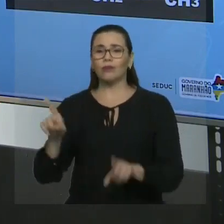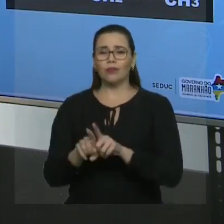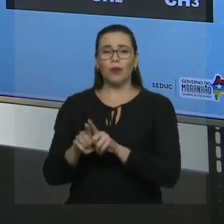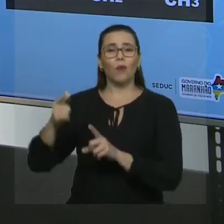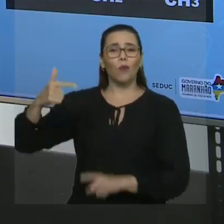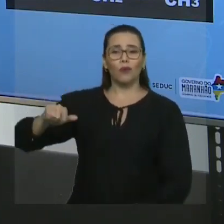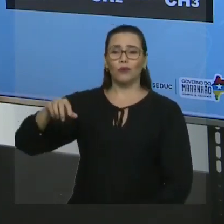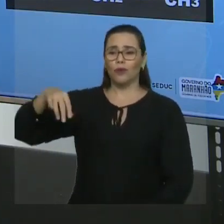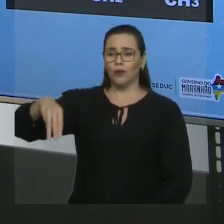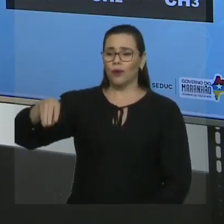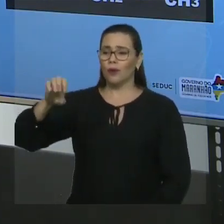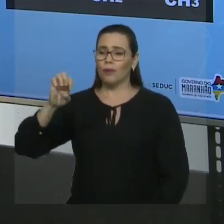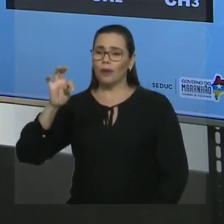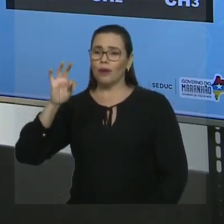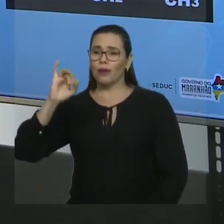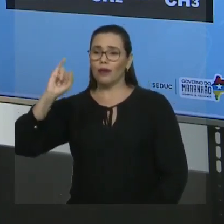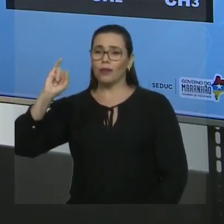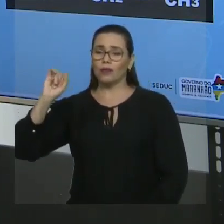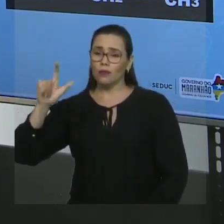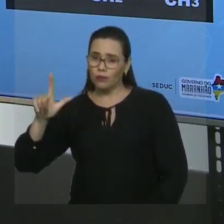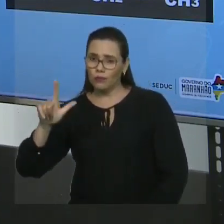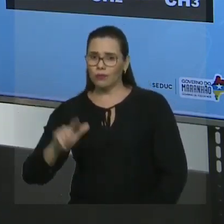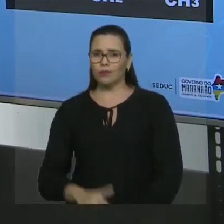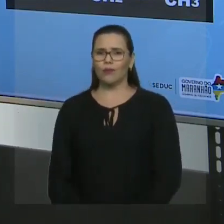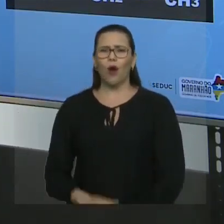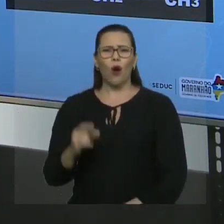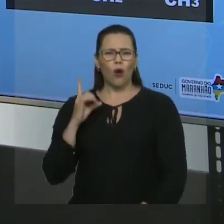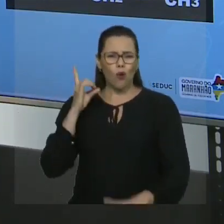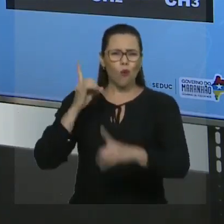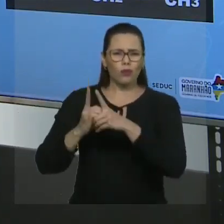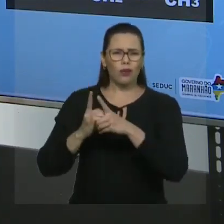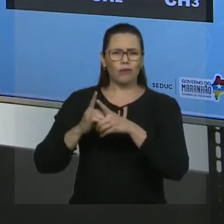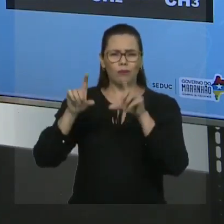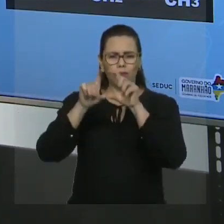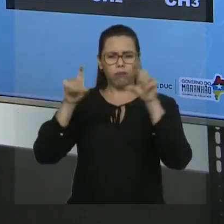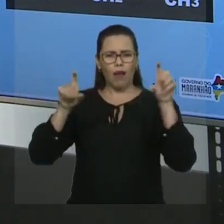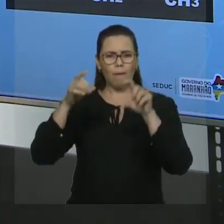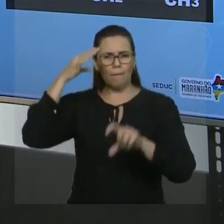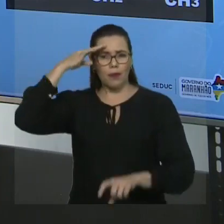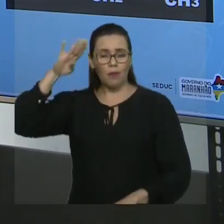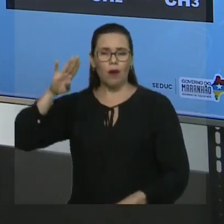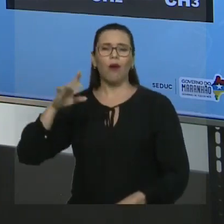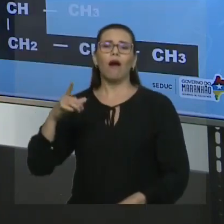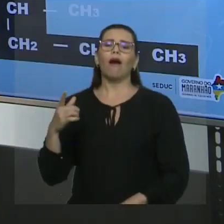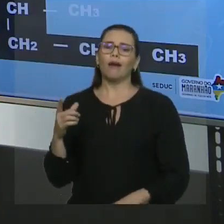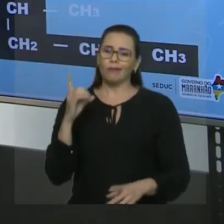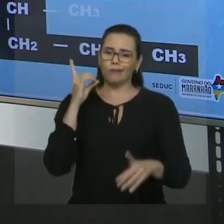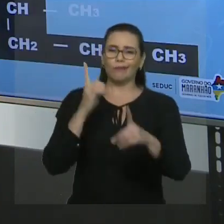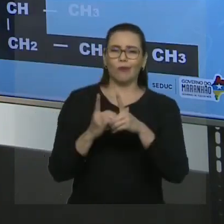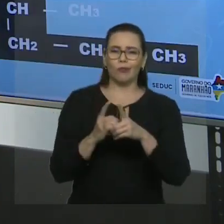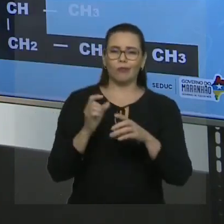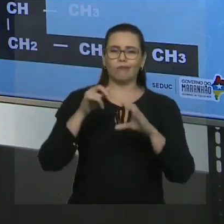isso que nós achamos a cadeia principal, porque na mesma hora que você acha a cadeia principal, você encontra as ramificações ligadas a ela. Tudo bem?